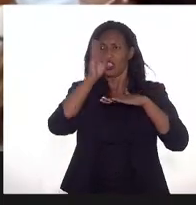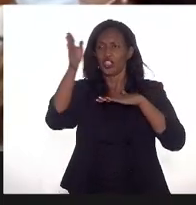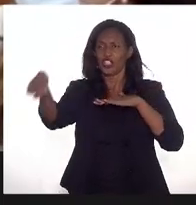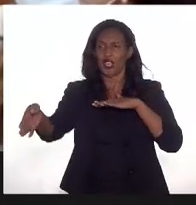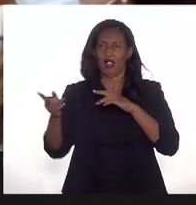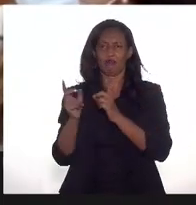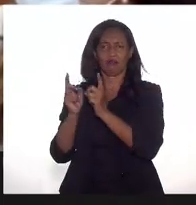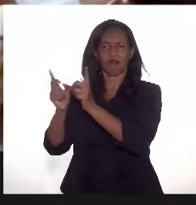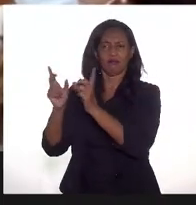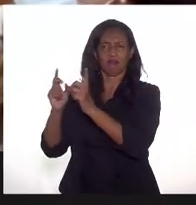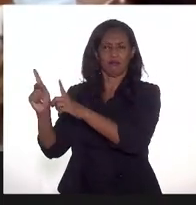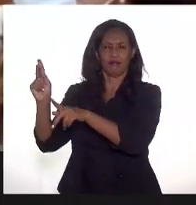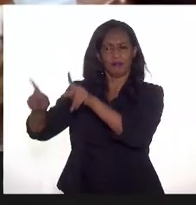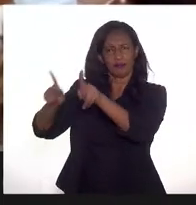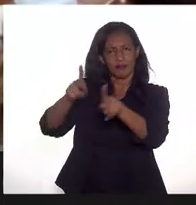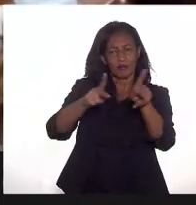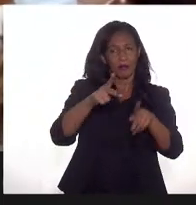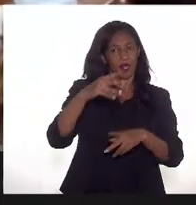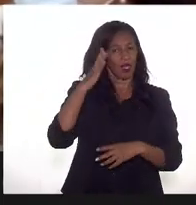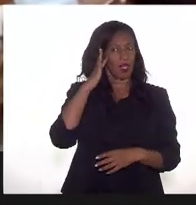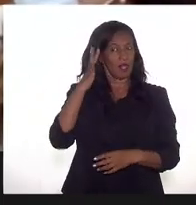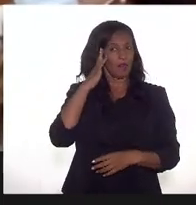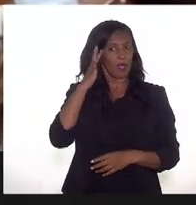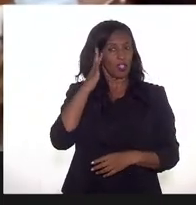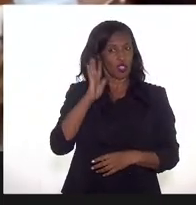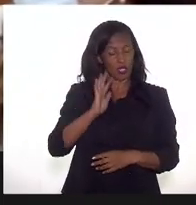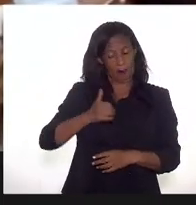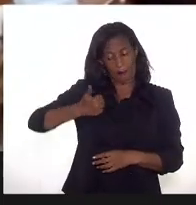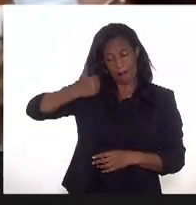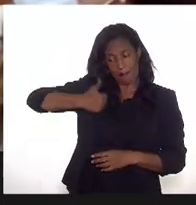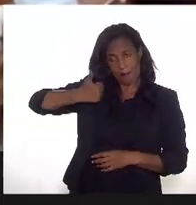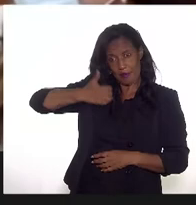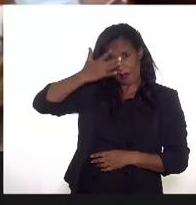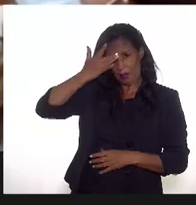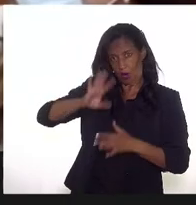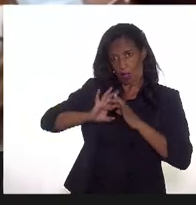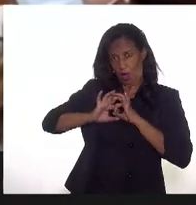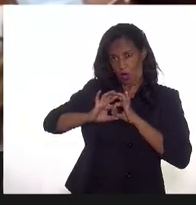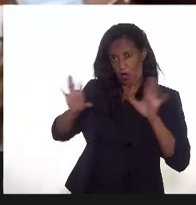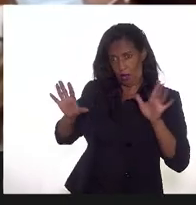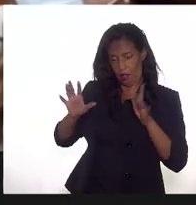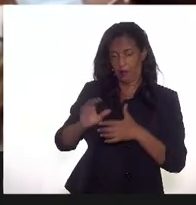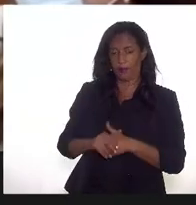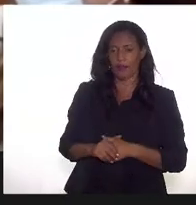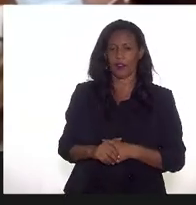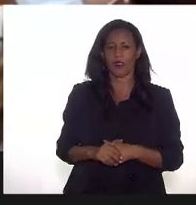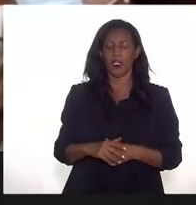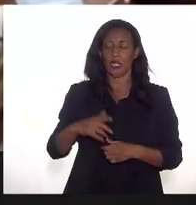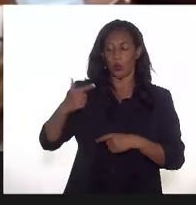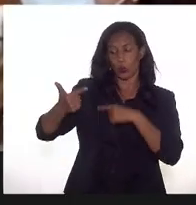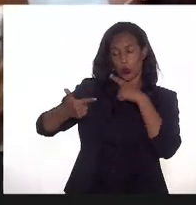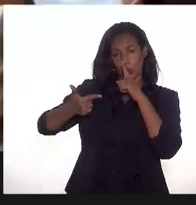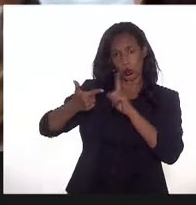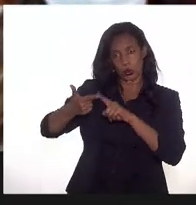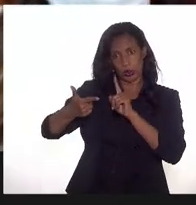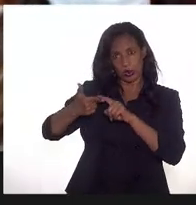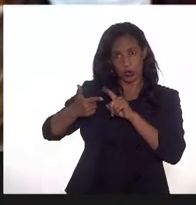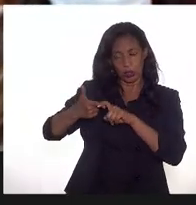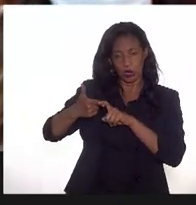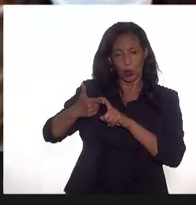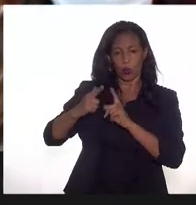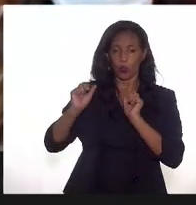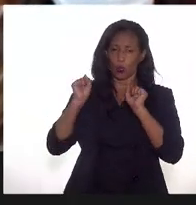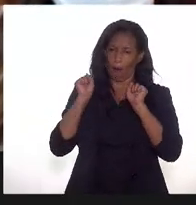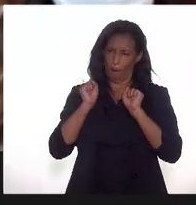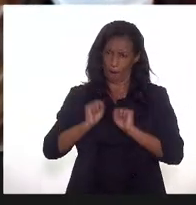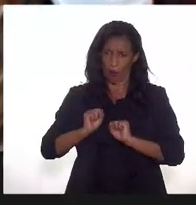Eu imagino que no primeiro momento esses agentes procurem os consumidores livres, mas no segundo momento eu acredito que pode